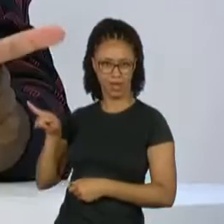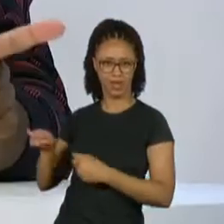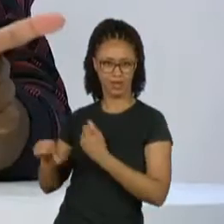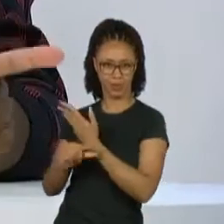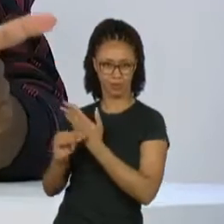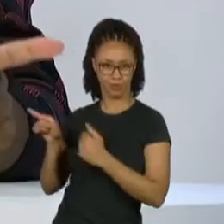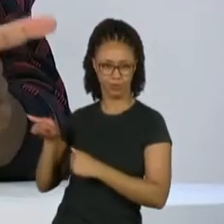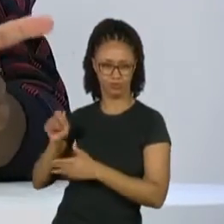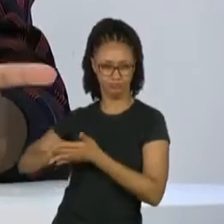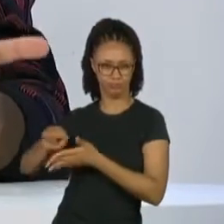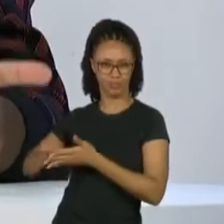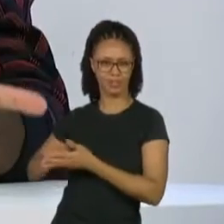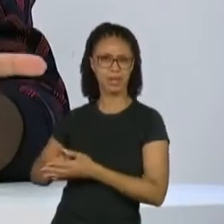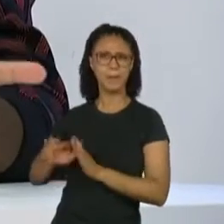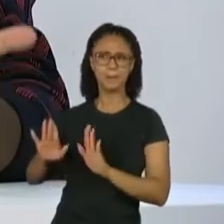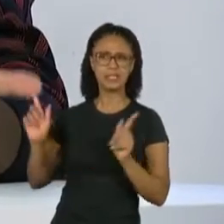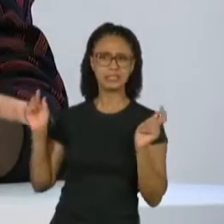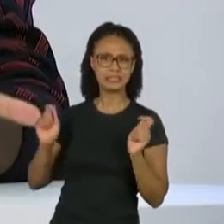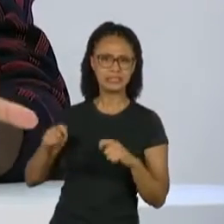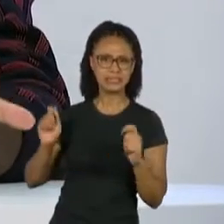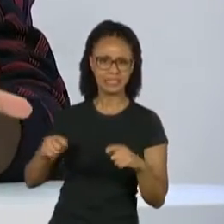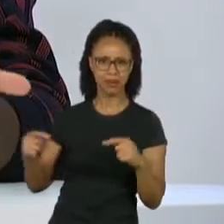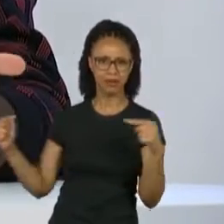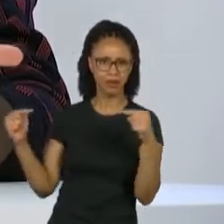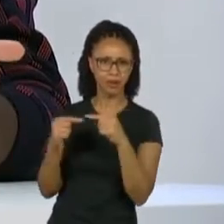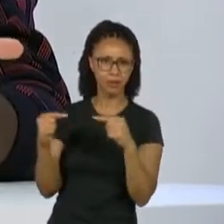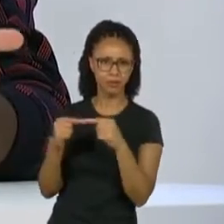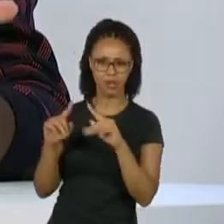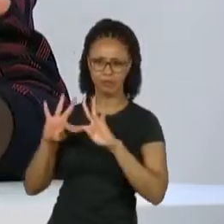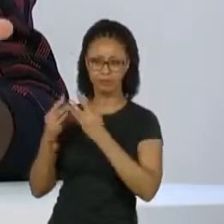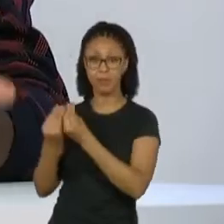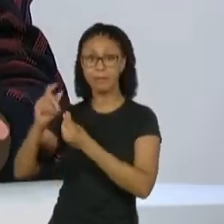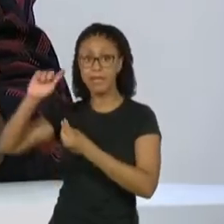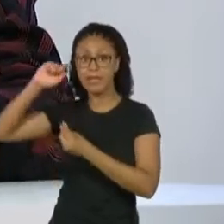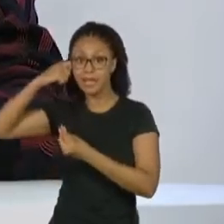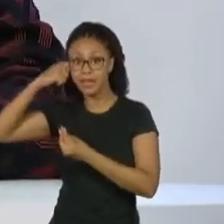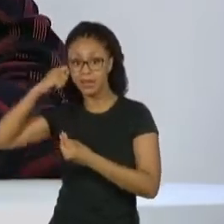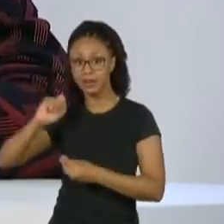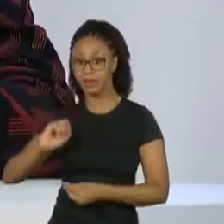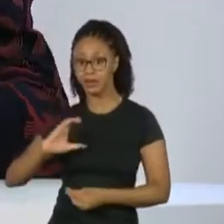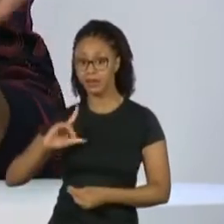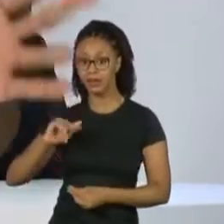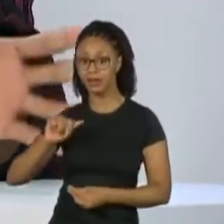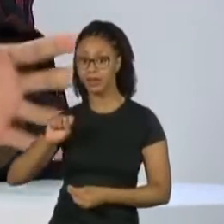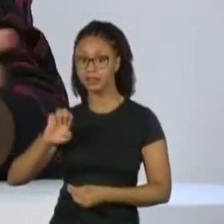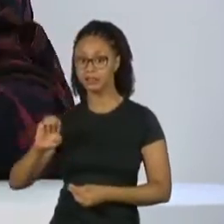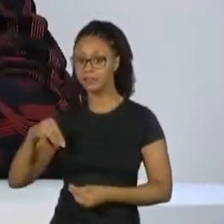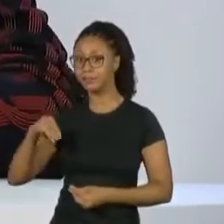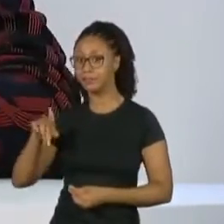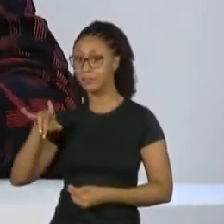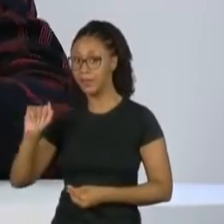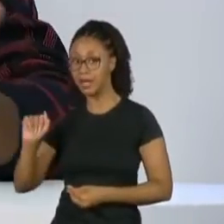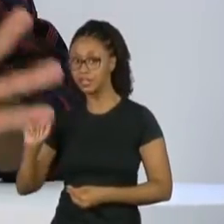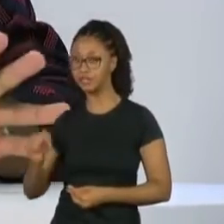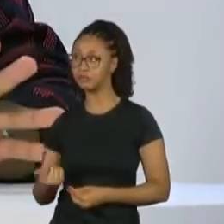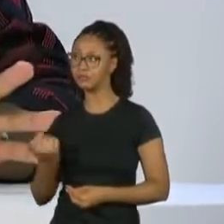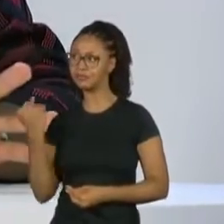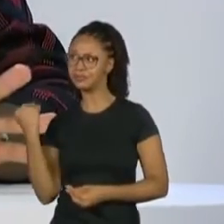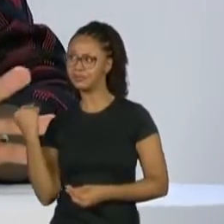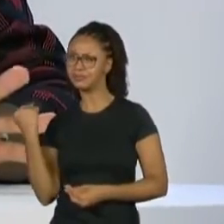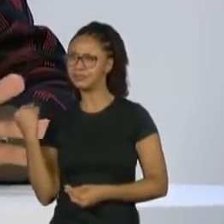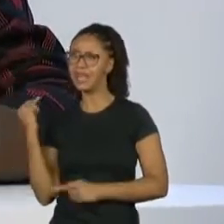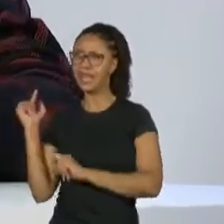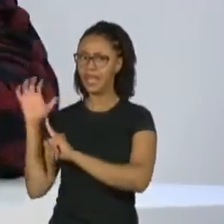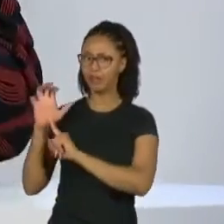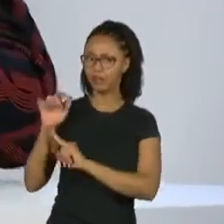ver algum avanço nessa discussão sobre famílias negras de classe média? Ou você acha que não mudou? Qual foi o impacto